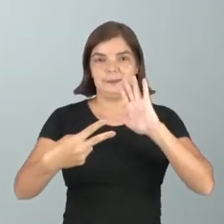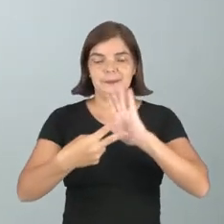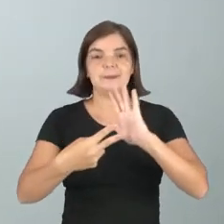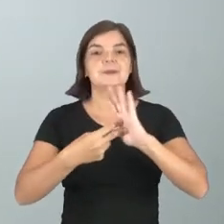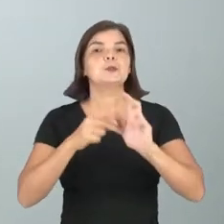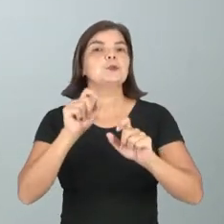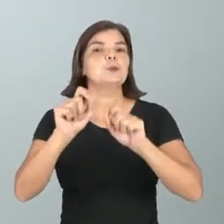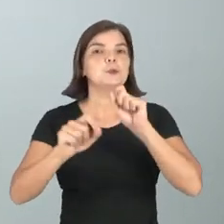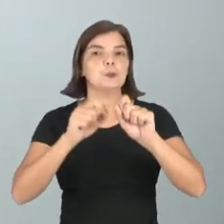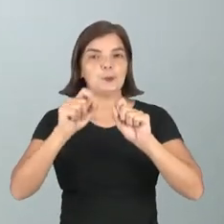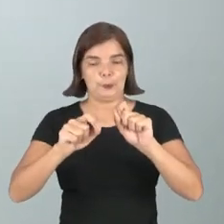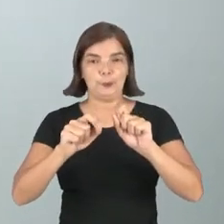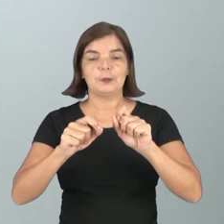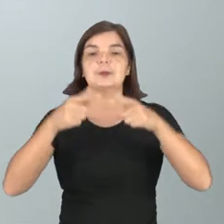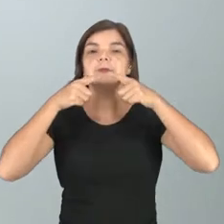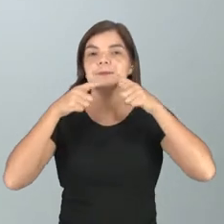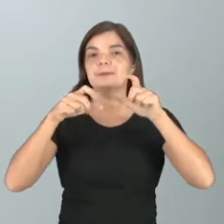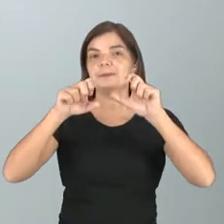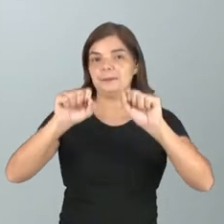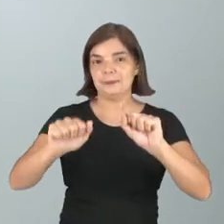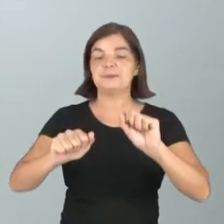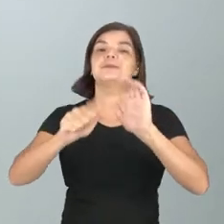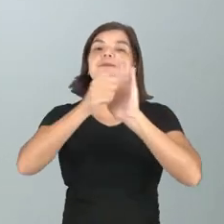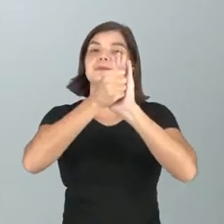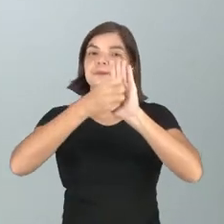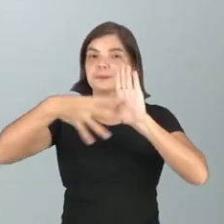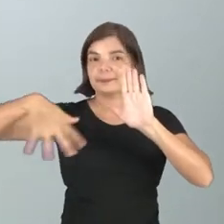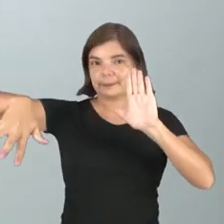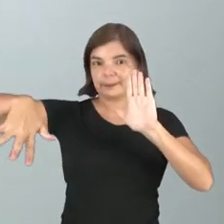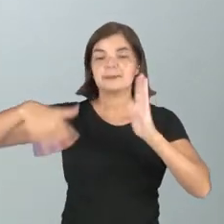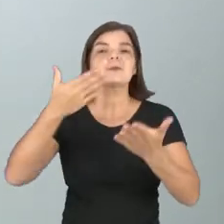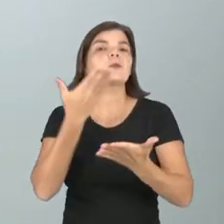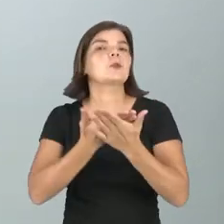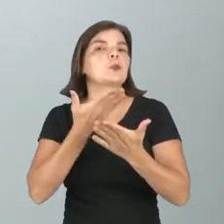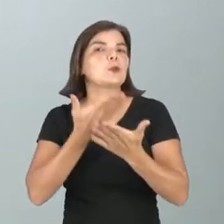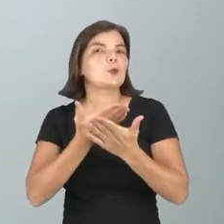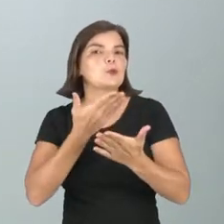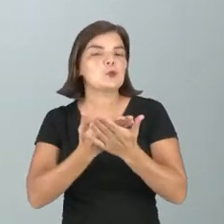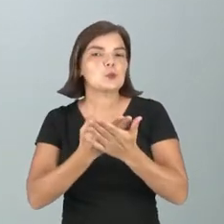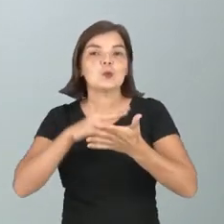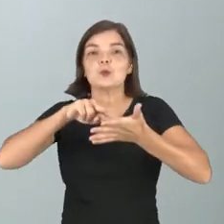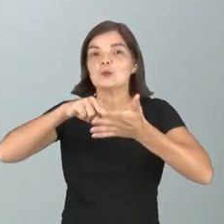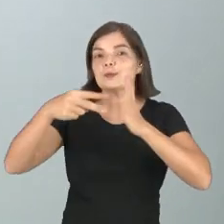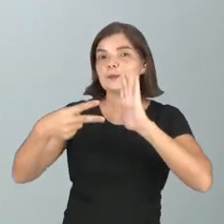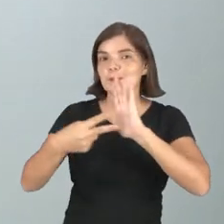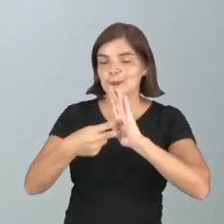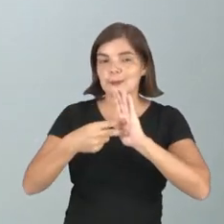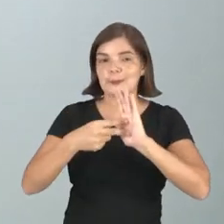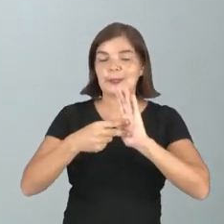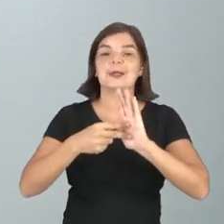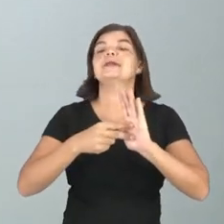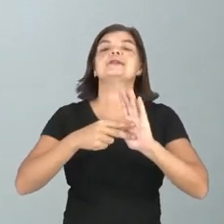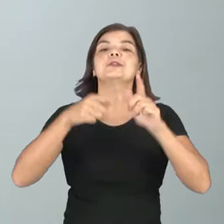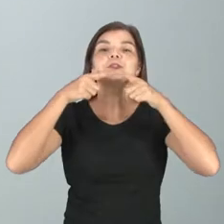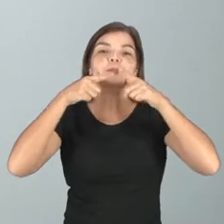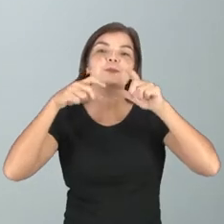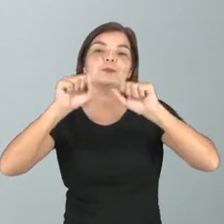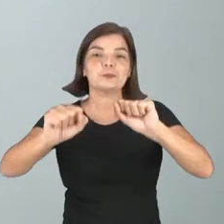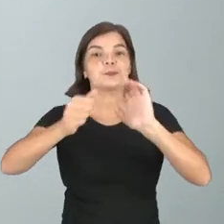sentido decorrentes do uso de figuras de linguagem. Vamos estudar os efeitos de sentido das figuras de